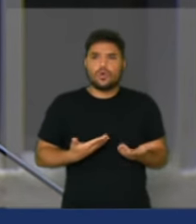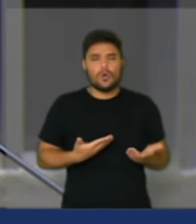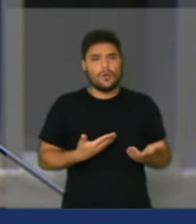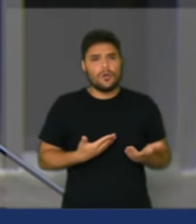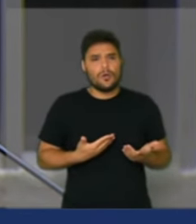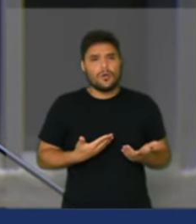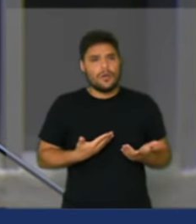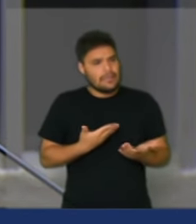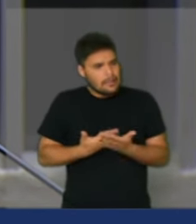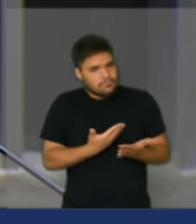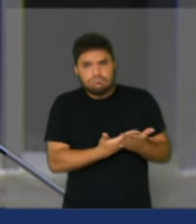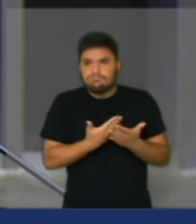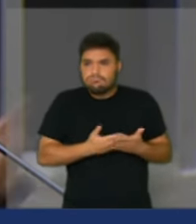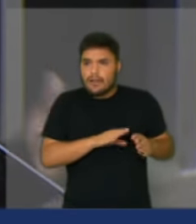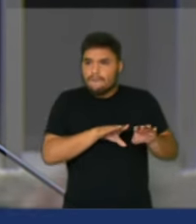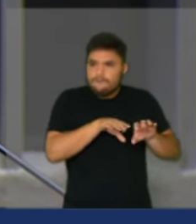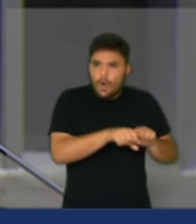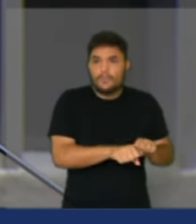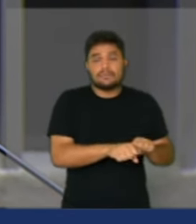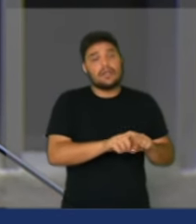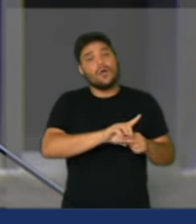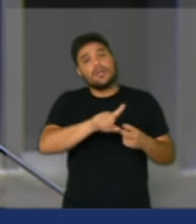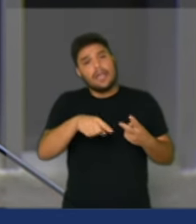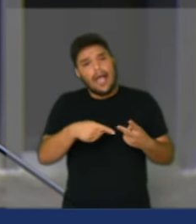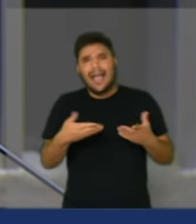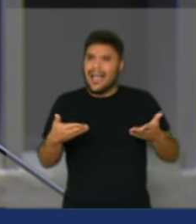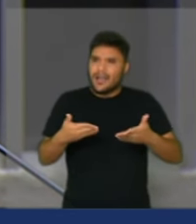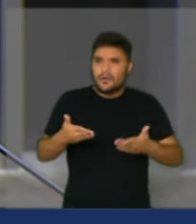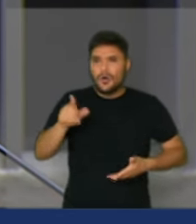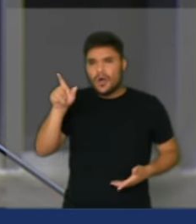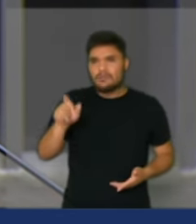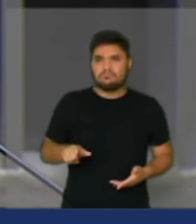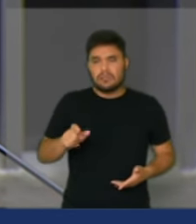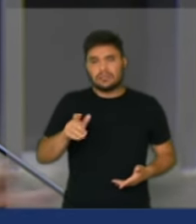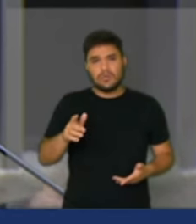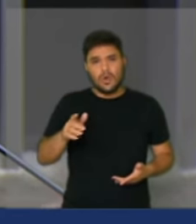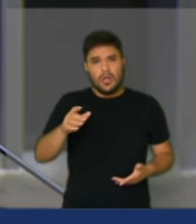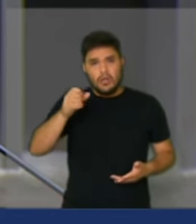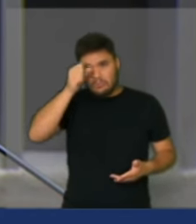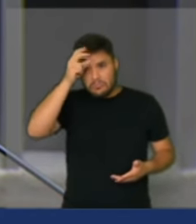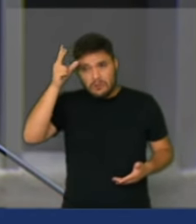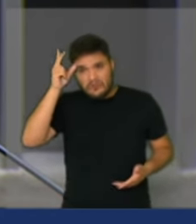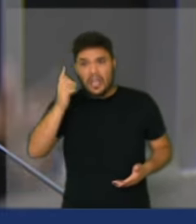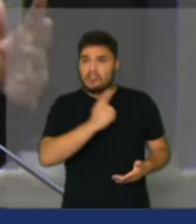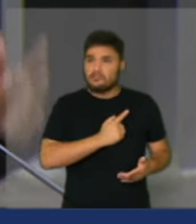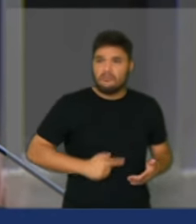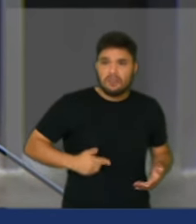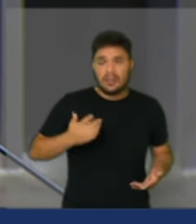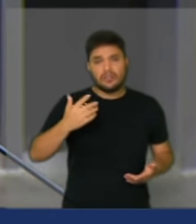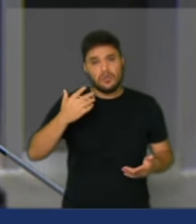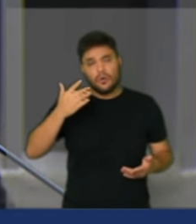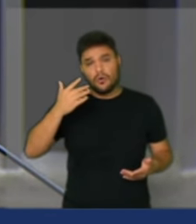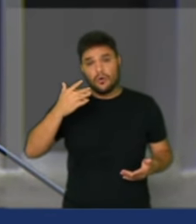na formação profissional e para ficar refém de um gestor e muitas vezes...